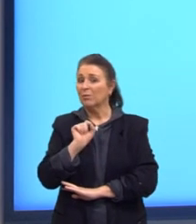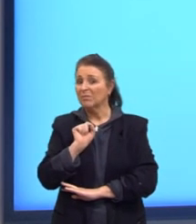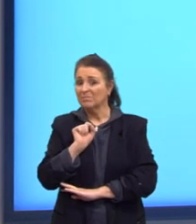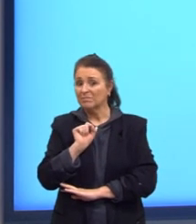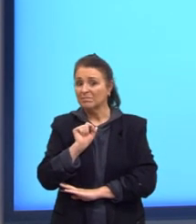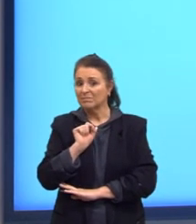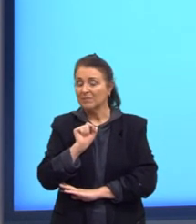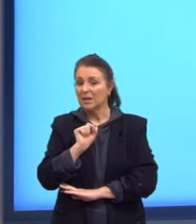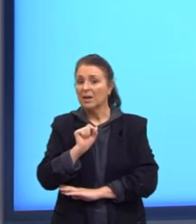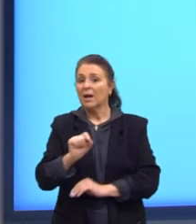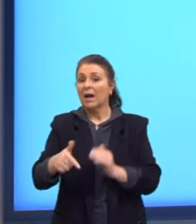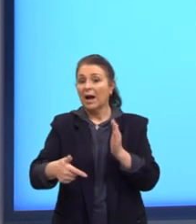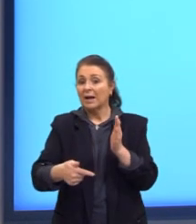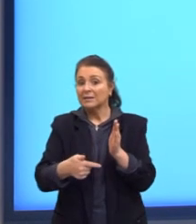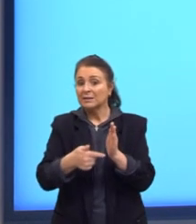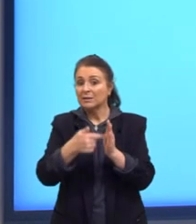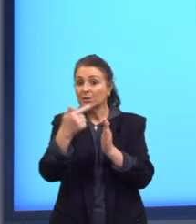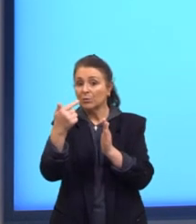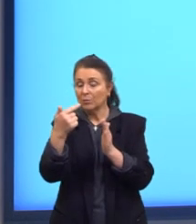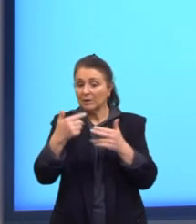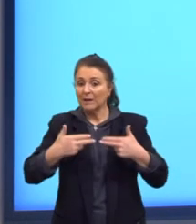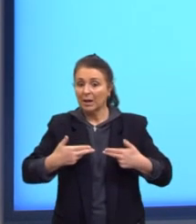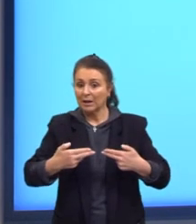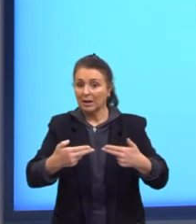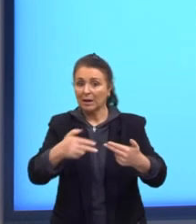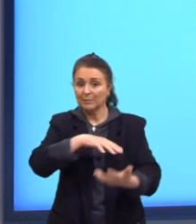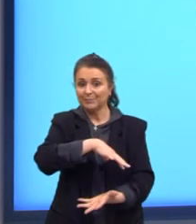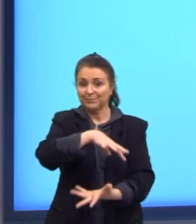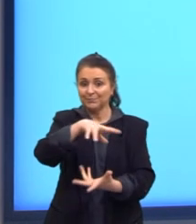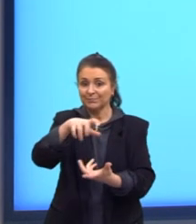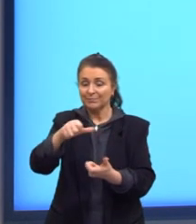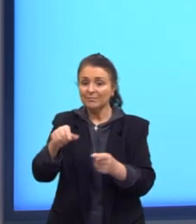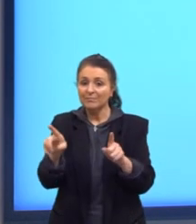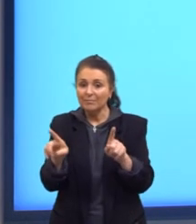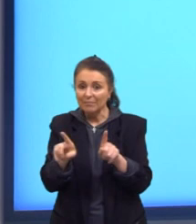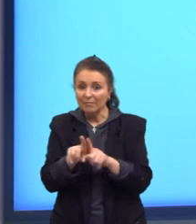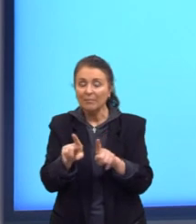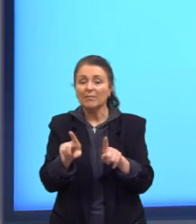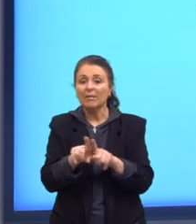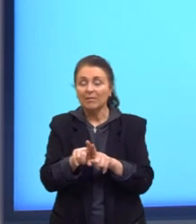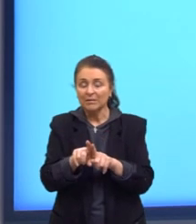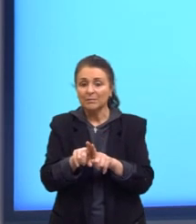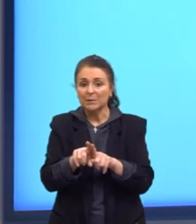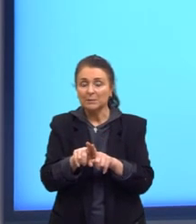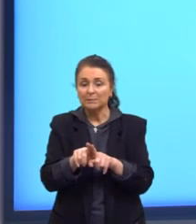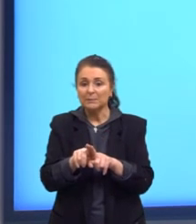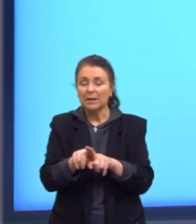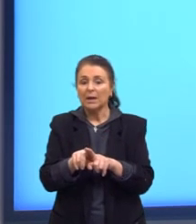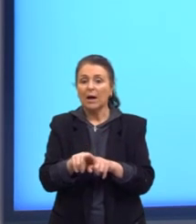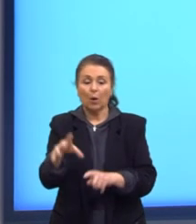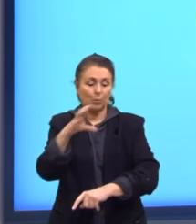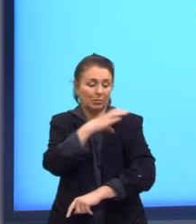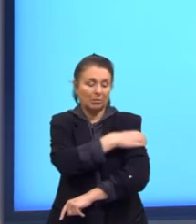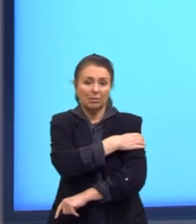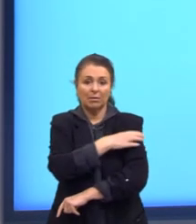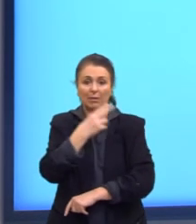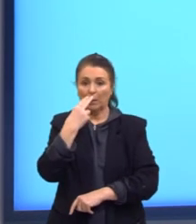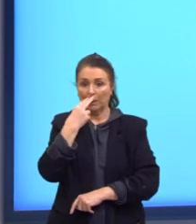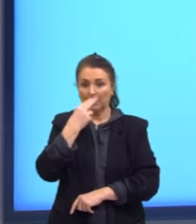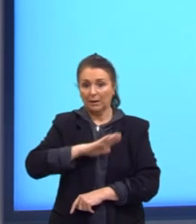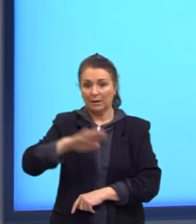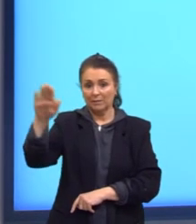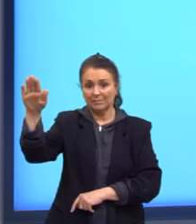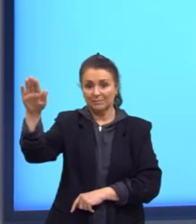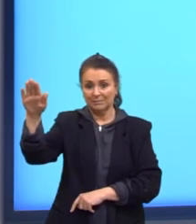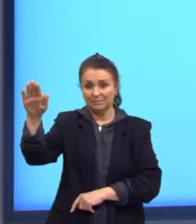sobre a Segunda Guerra Mundial e também sobre as questões relativas ao nazismo. Então, aqui a